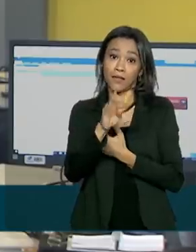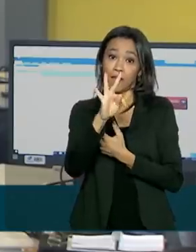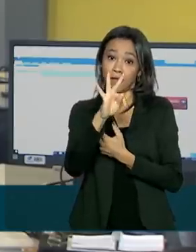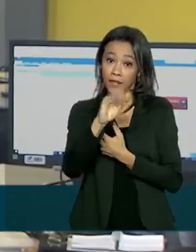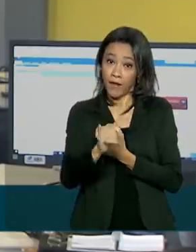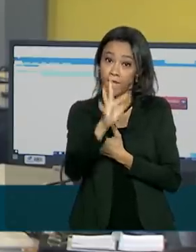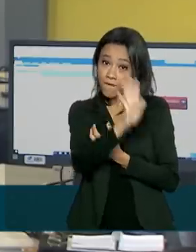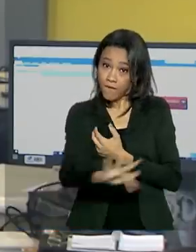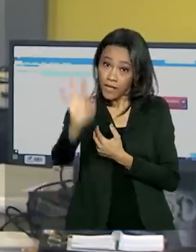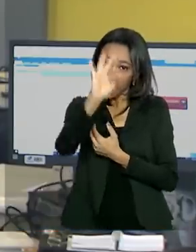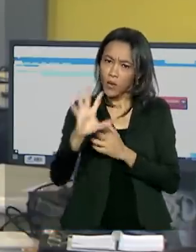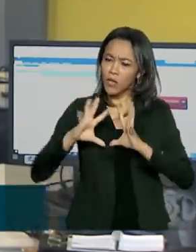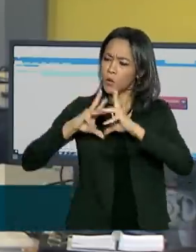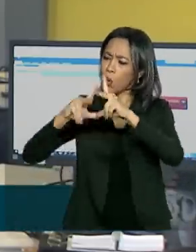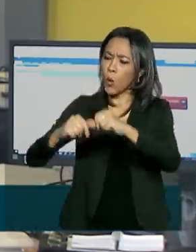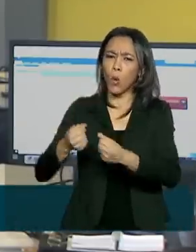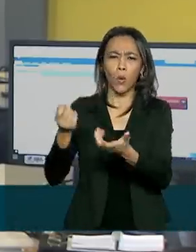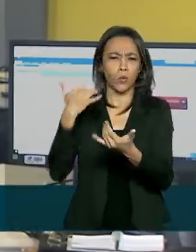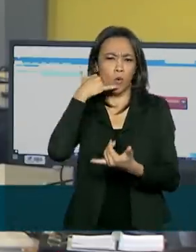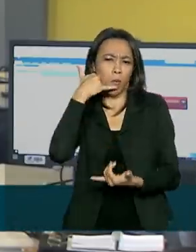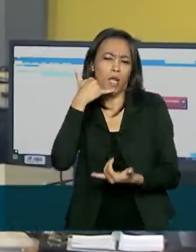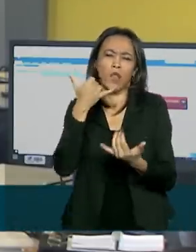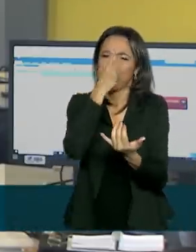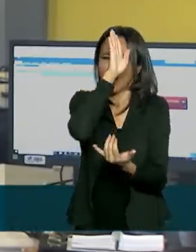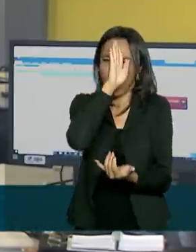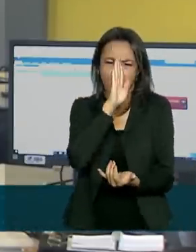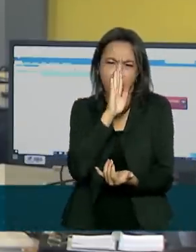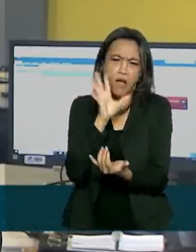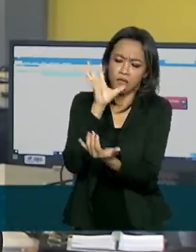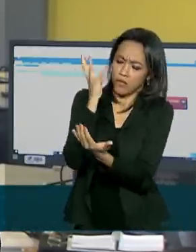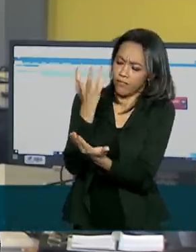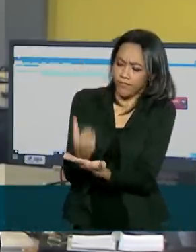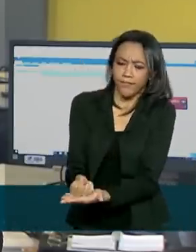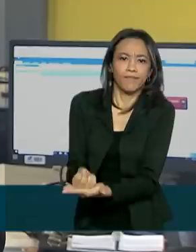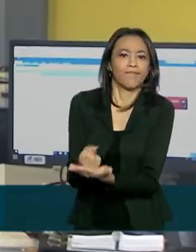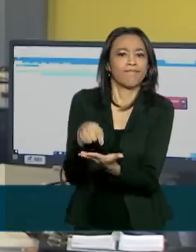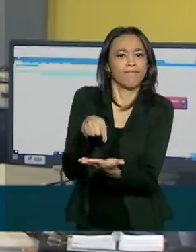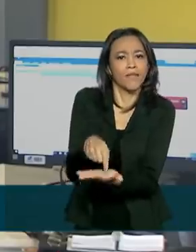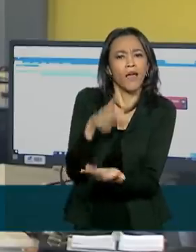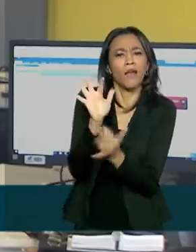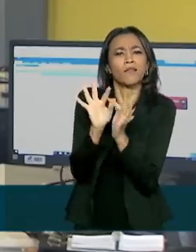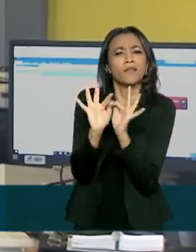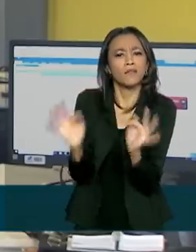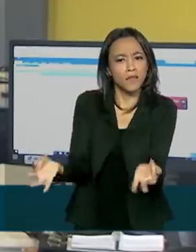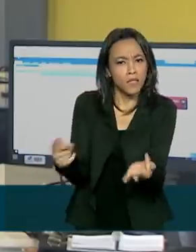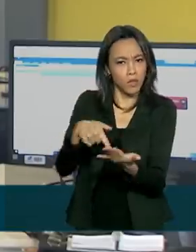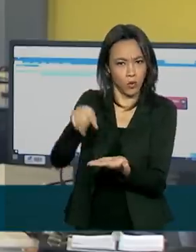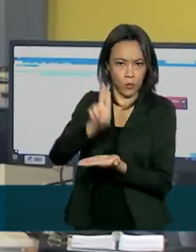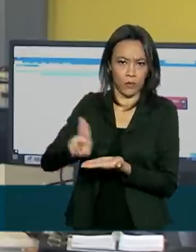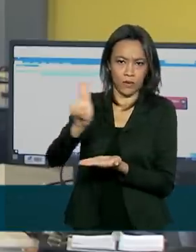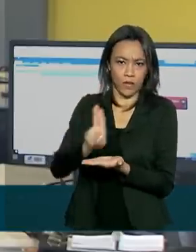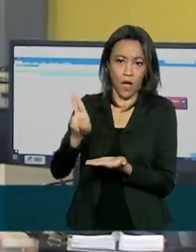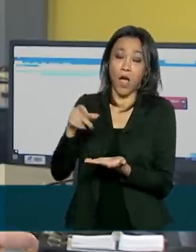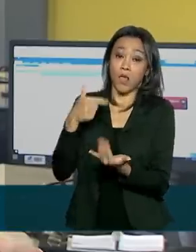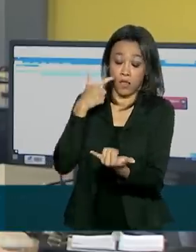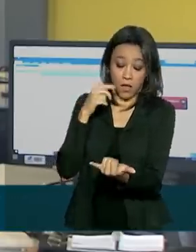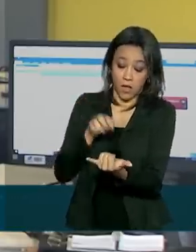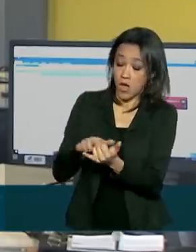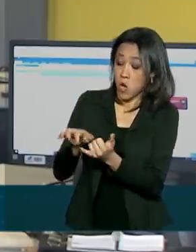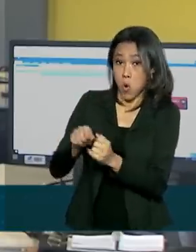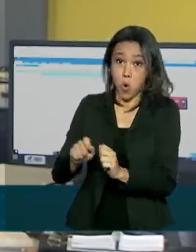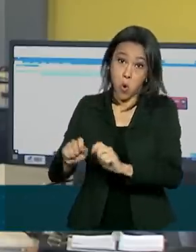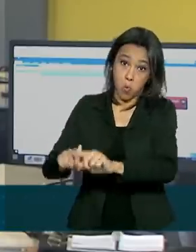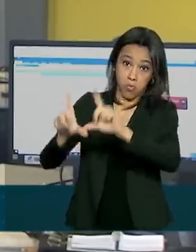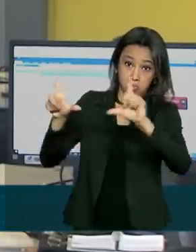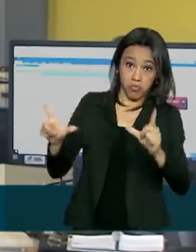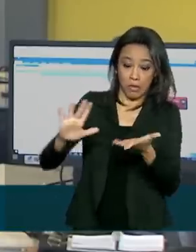em todos os sistemas móveis e pode ser baixado gratuitamente. O funcionamento dele é bem simples. O usuário vai poder mostrar na tela do computador,